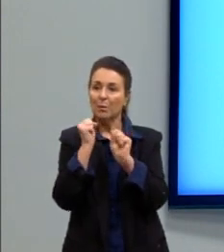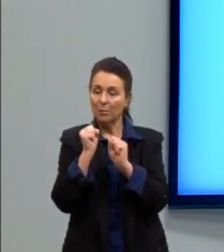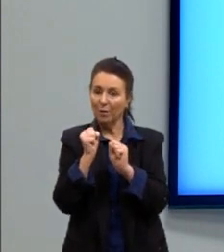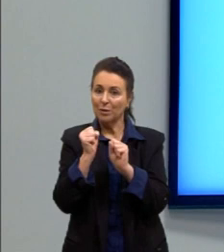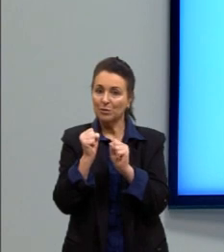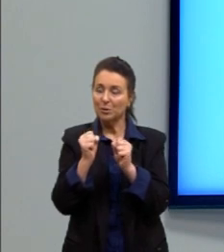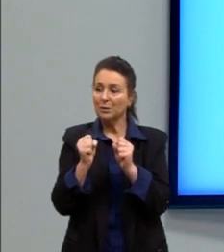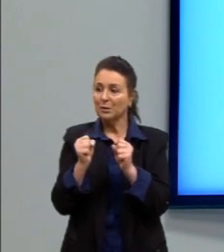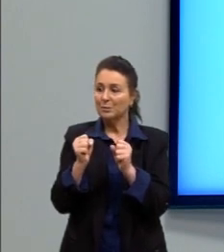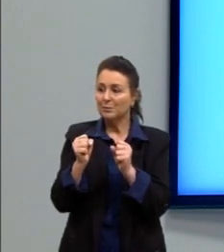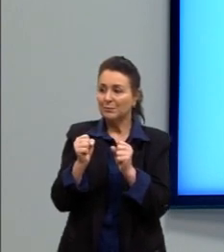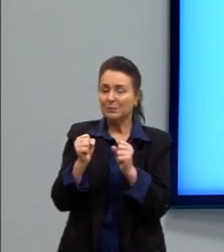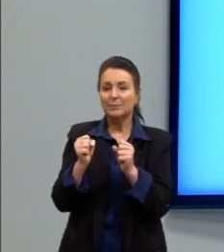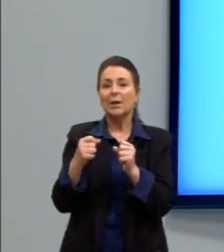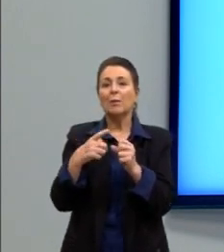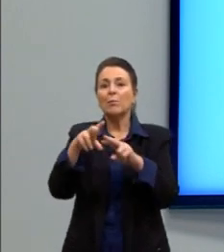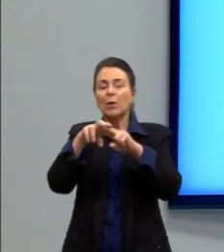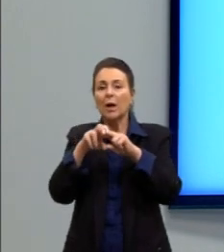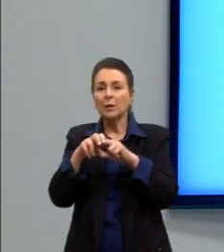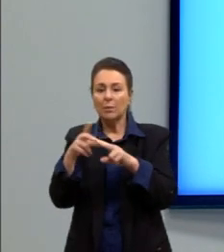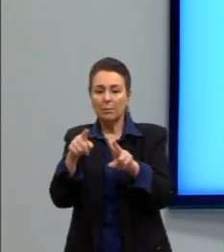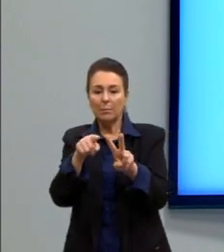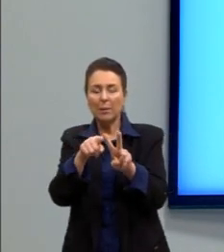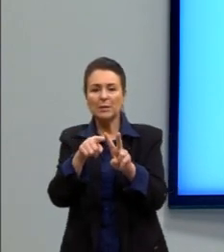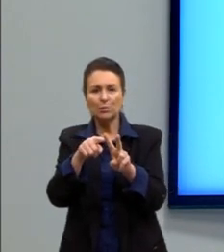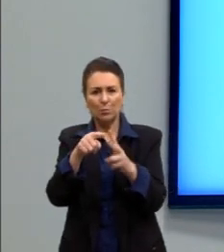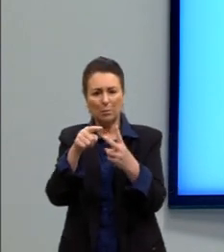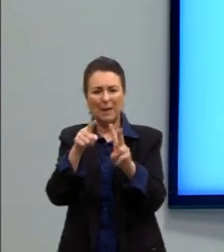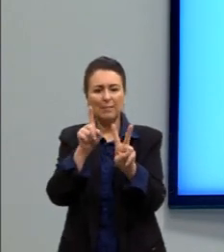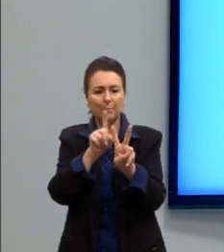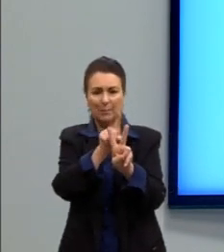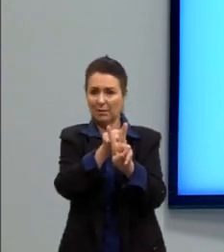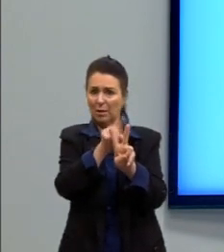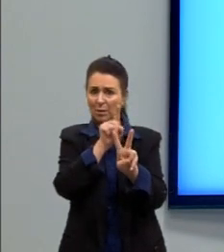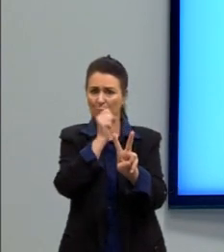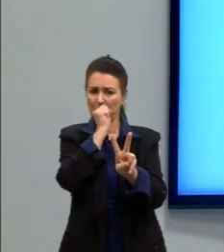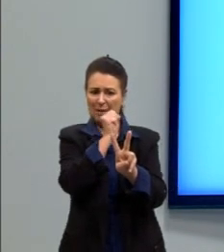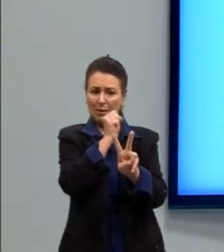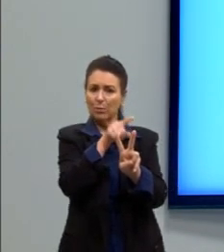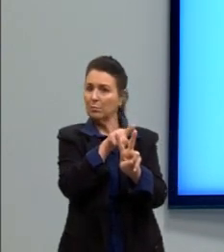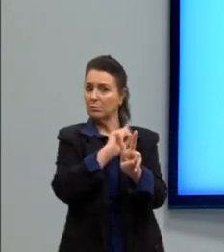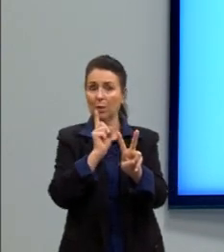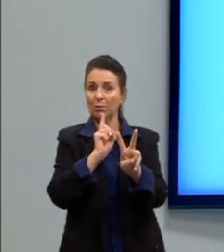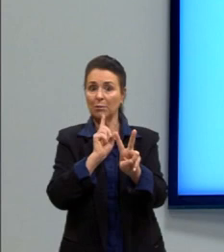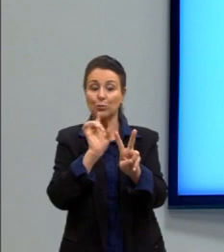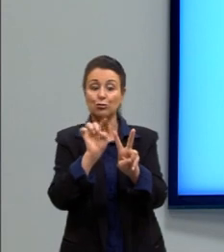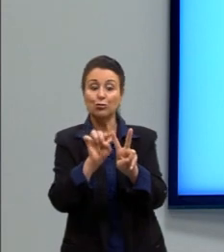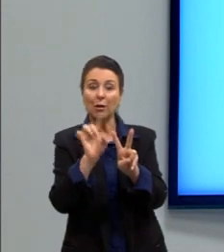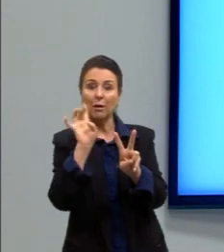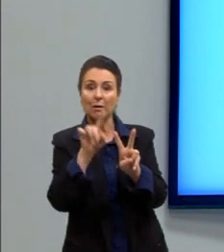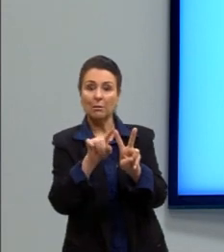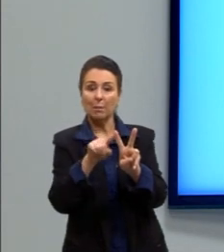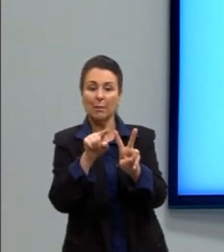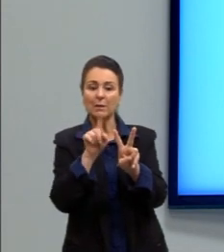diz que não foi batido nem nada, ele sentiu então a vibração do primeiro que chegou até o segundo.